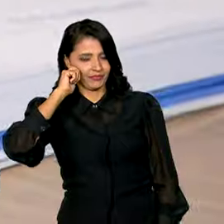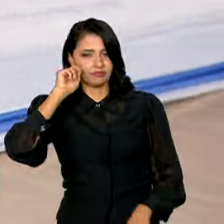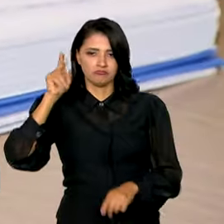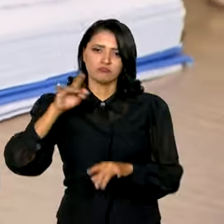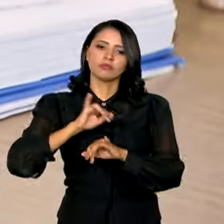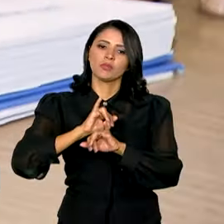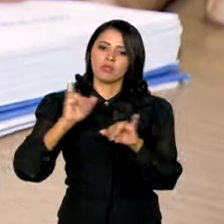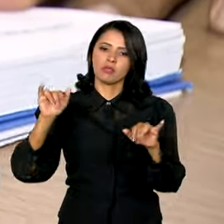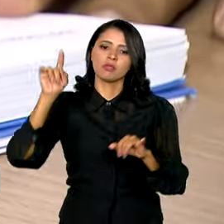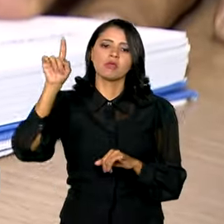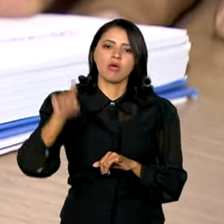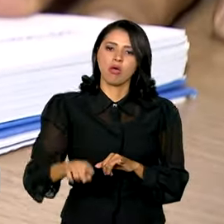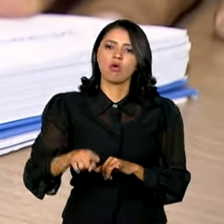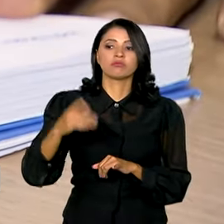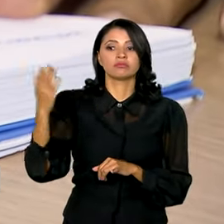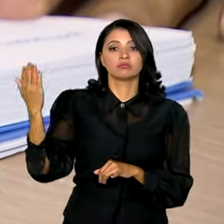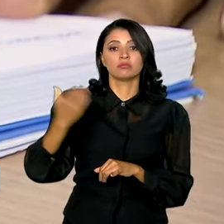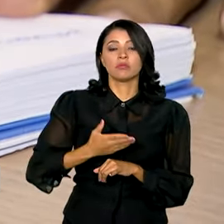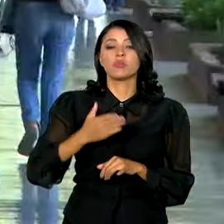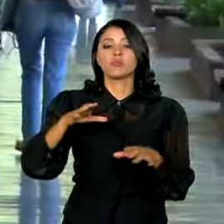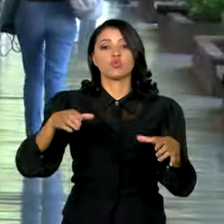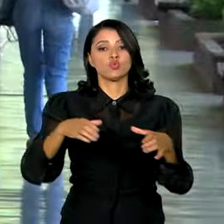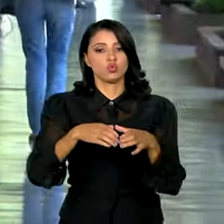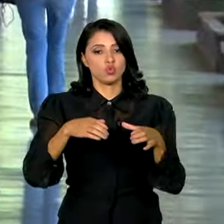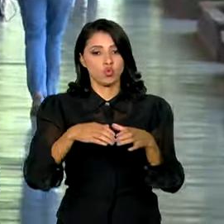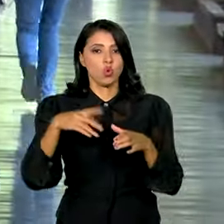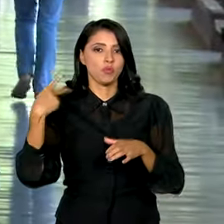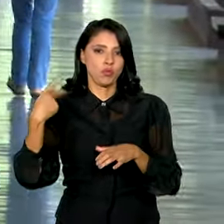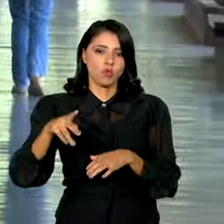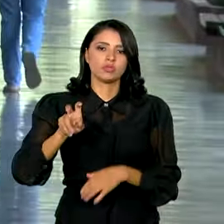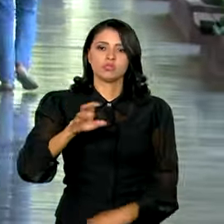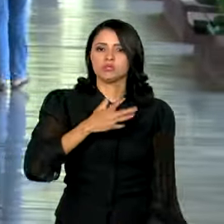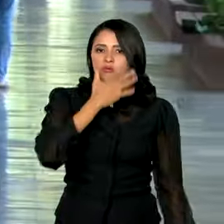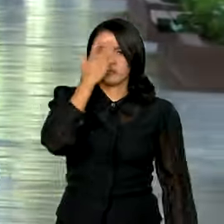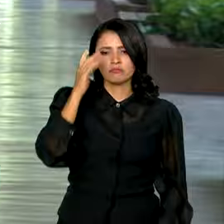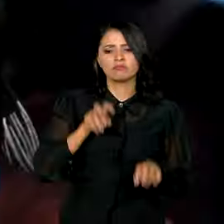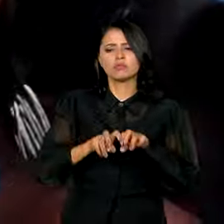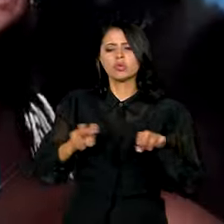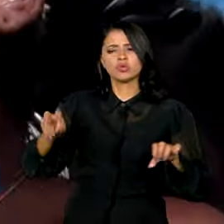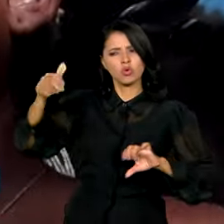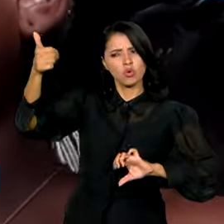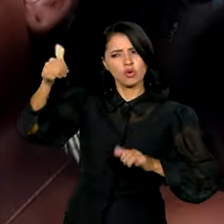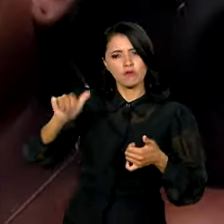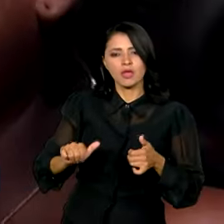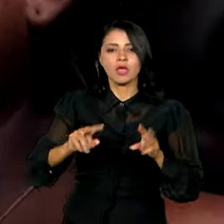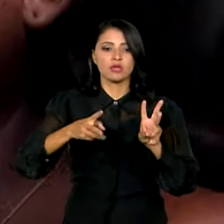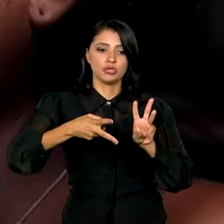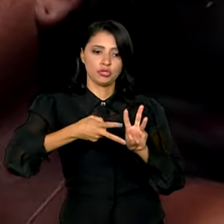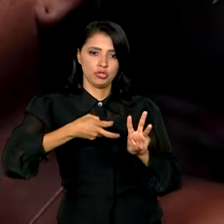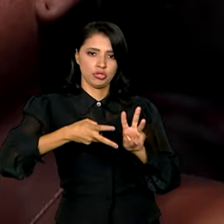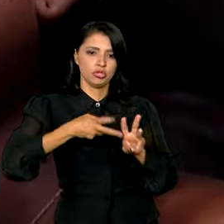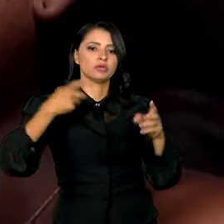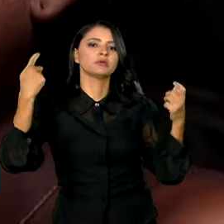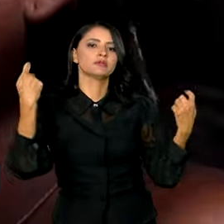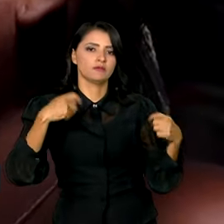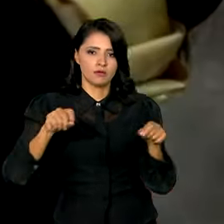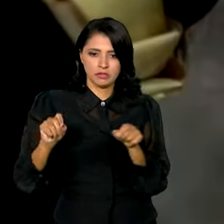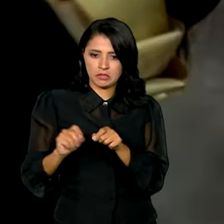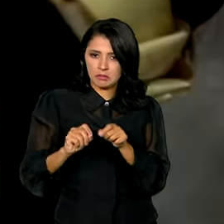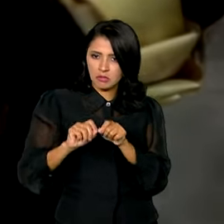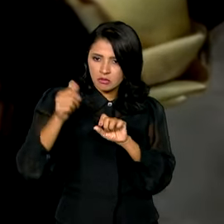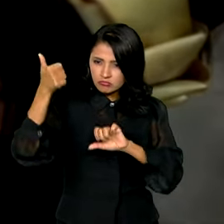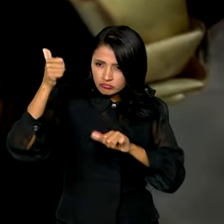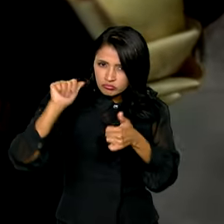autodeclaração será confirmada por uma comissão composta por cinco pessoas. Para indígenas, também será feita uma